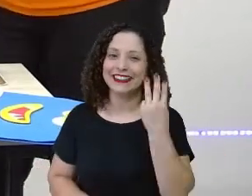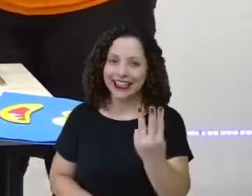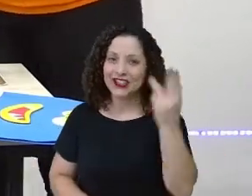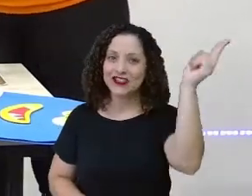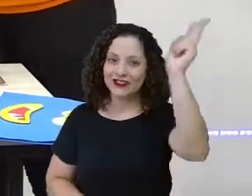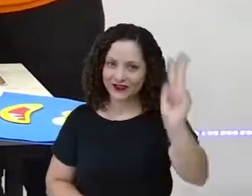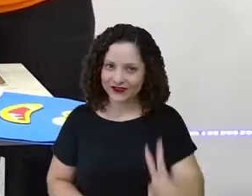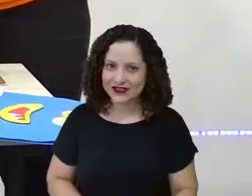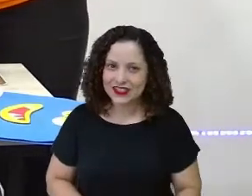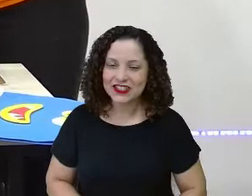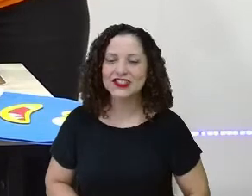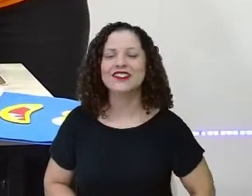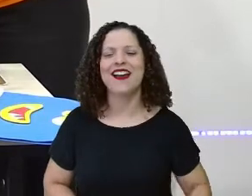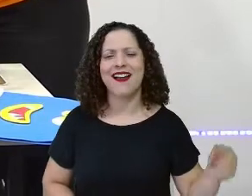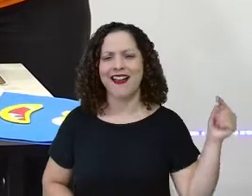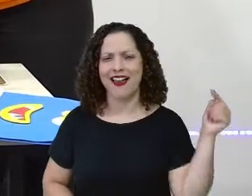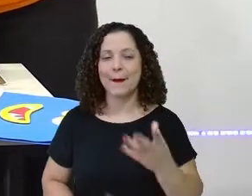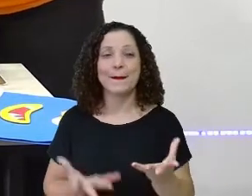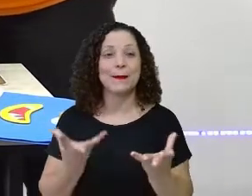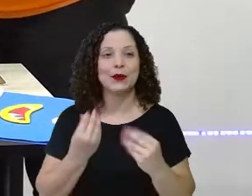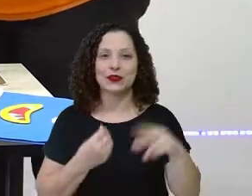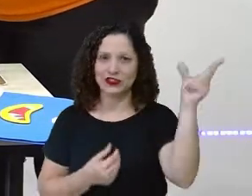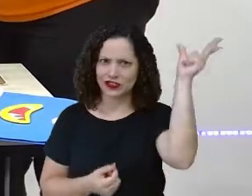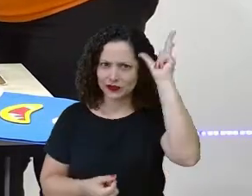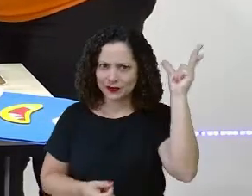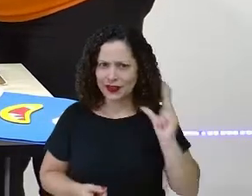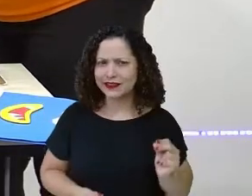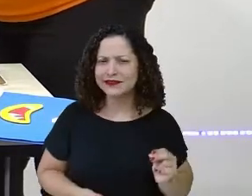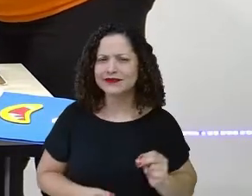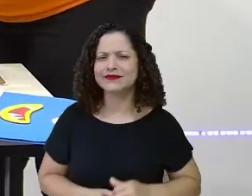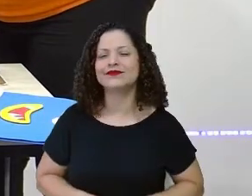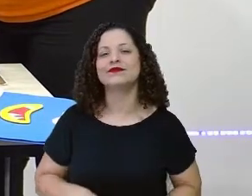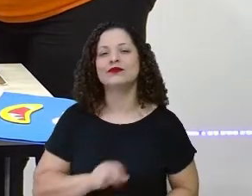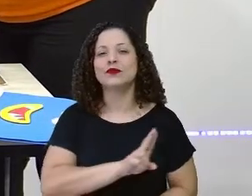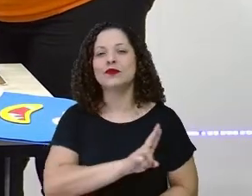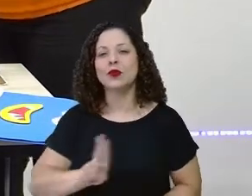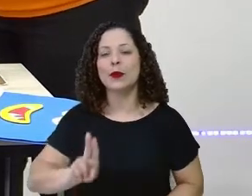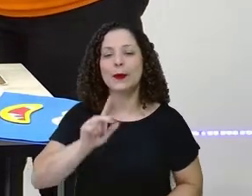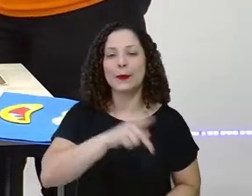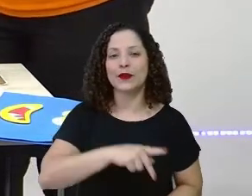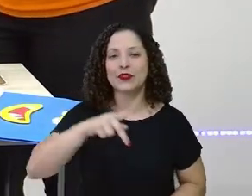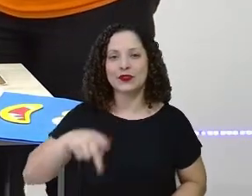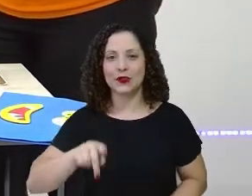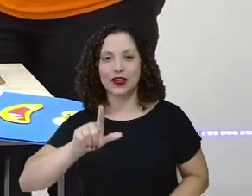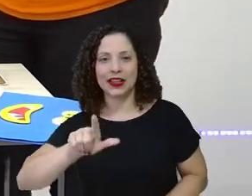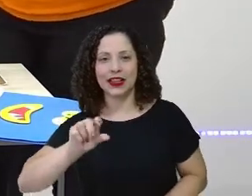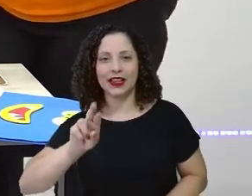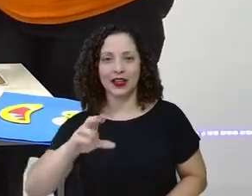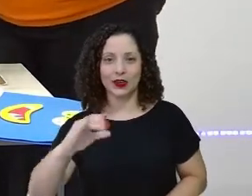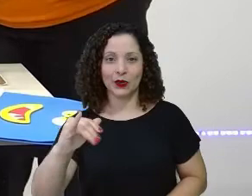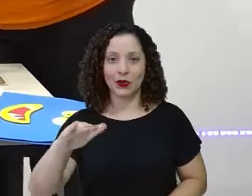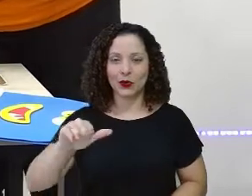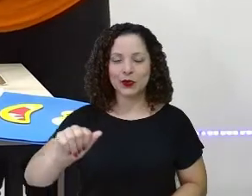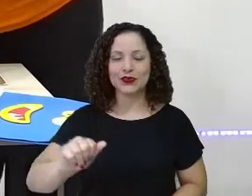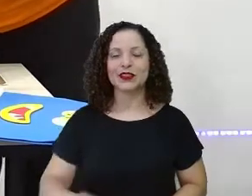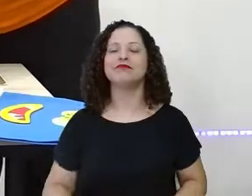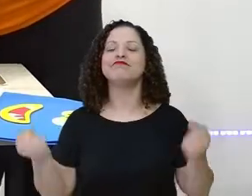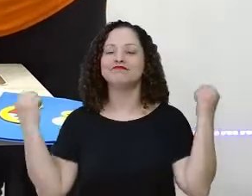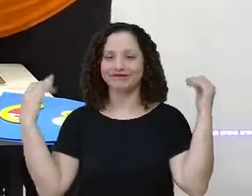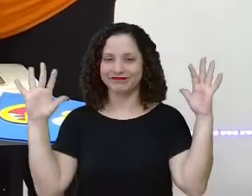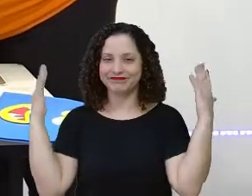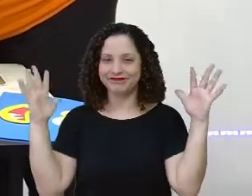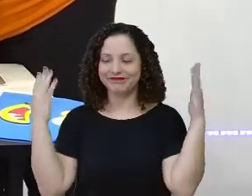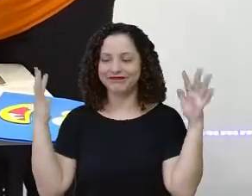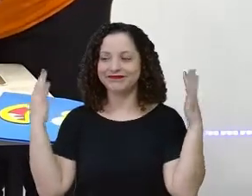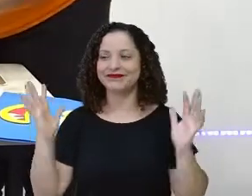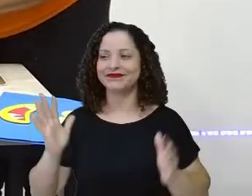vezes! Eita! Que Laís é muito esperta! Professora, como é que é o nome da professora? Lúcia! Professora Lúcia! Parabéns pelo trabalho! Então, vamos